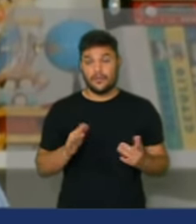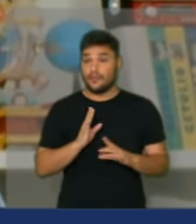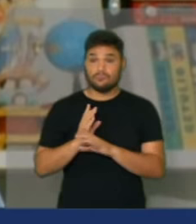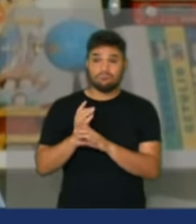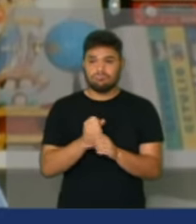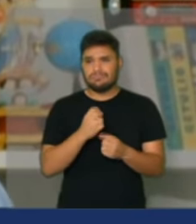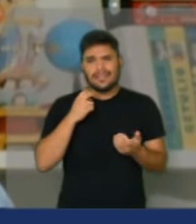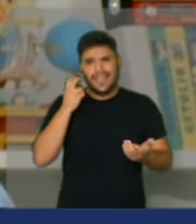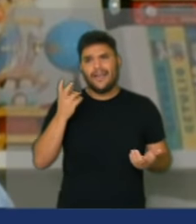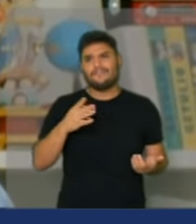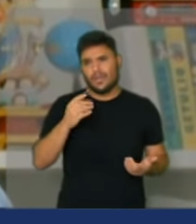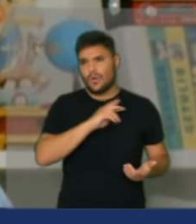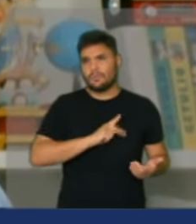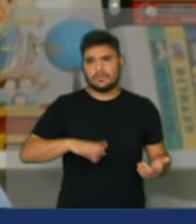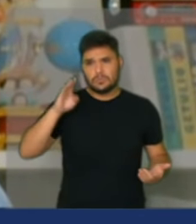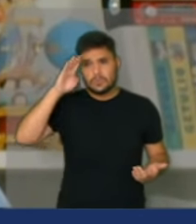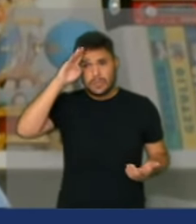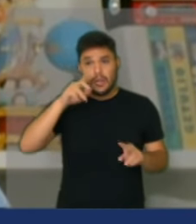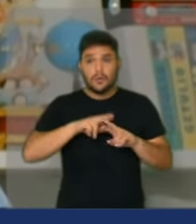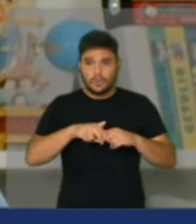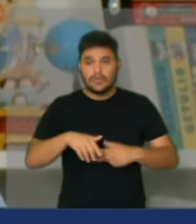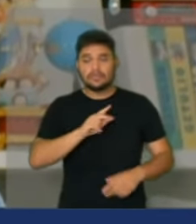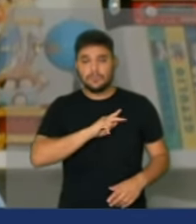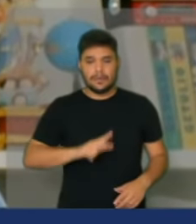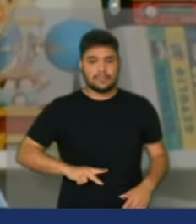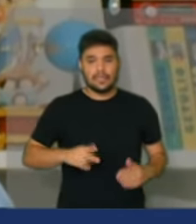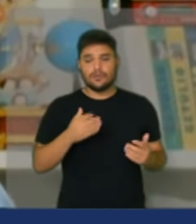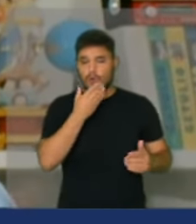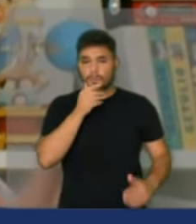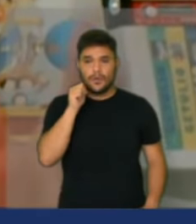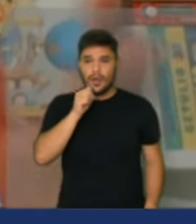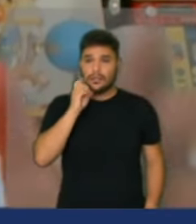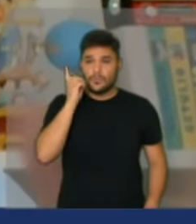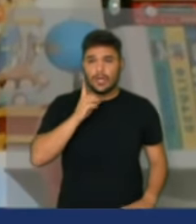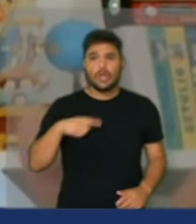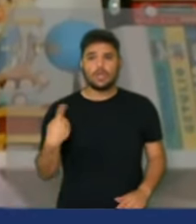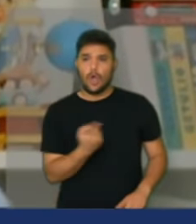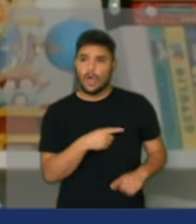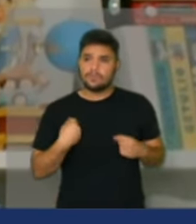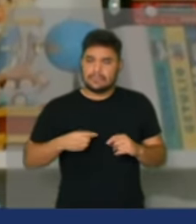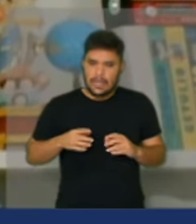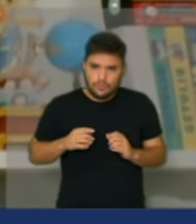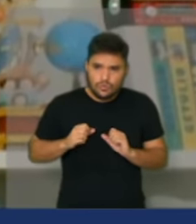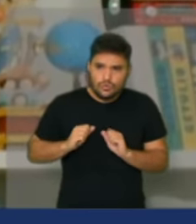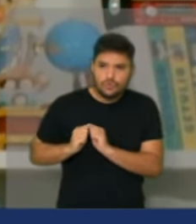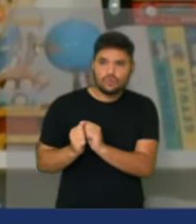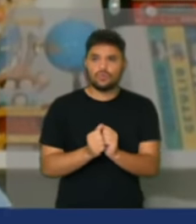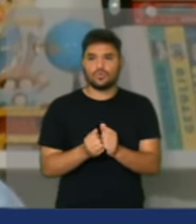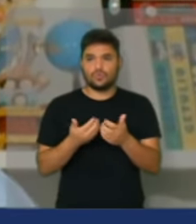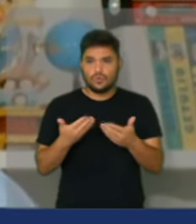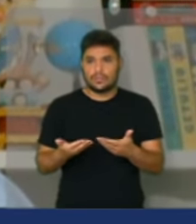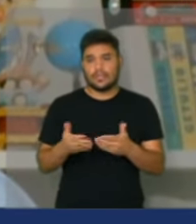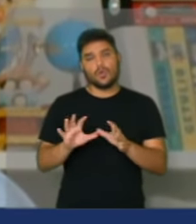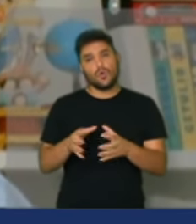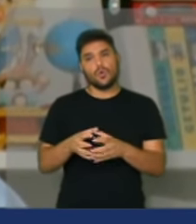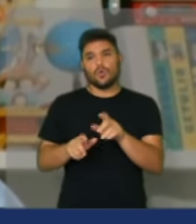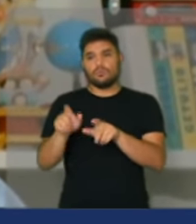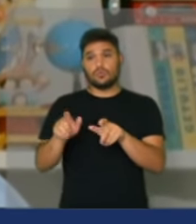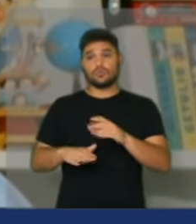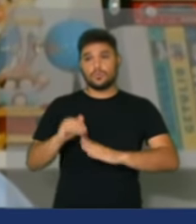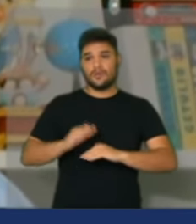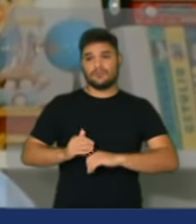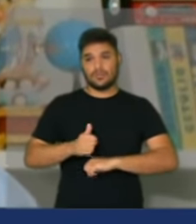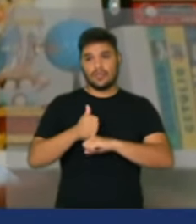vergonha. Por isso, senhor presidente, senhoras e senhores deputados, nós temos que estar juntos com essa categoria. Eu tenho a honra,